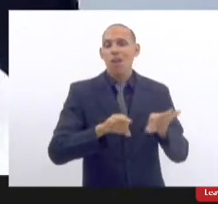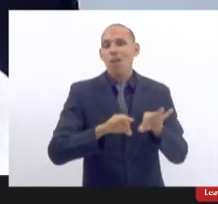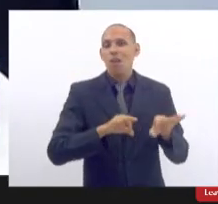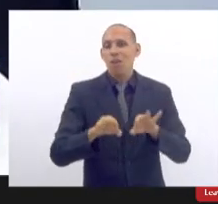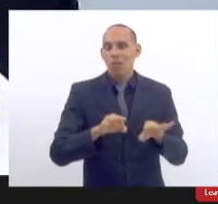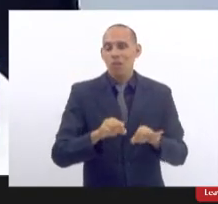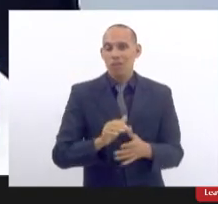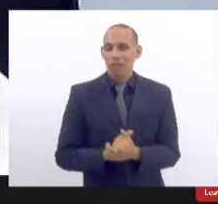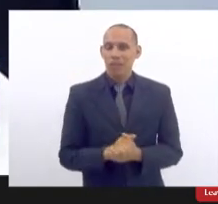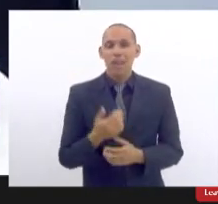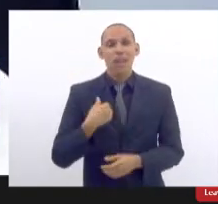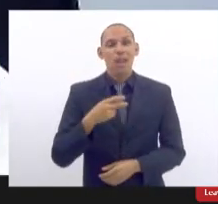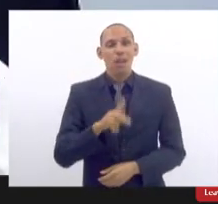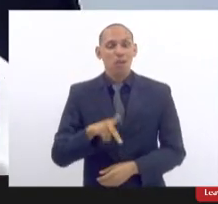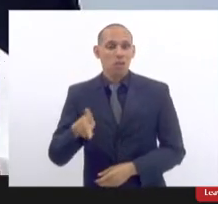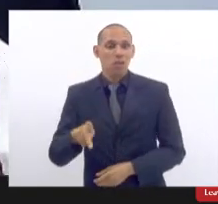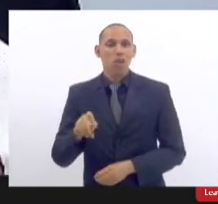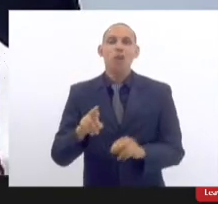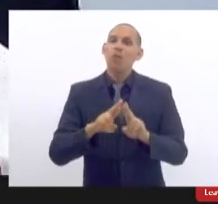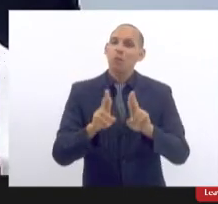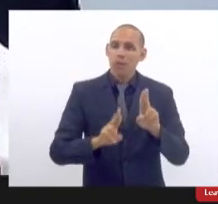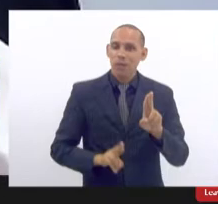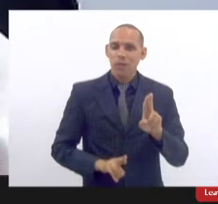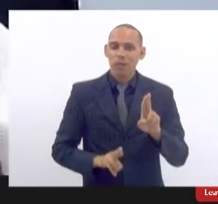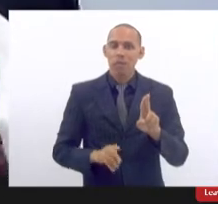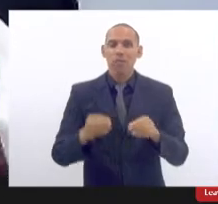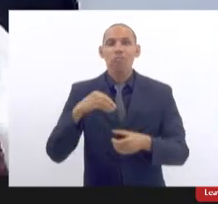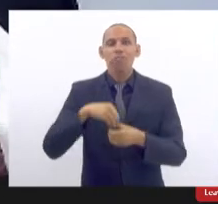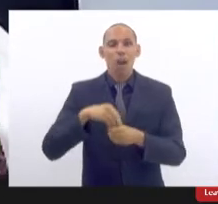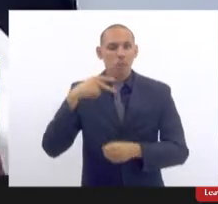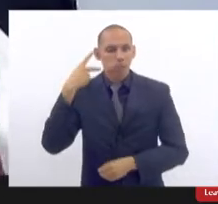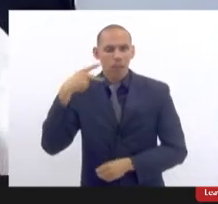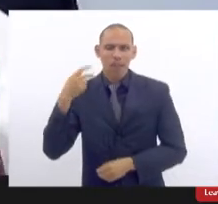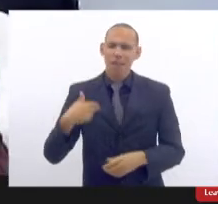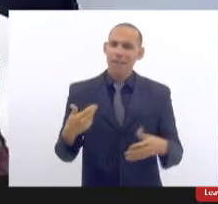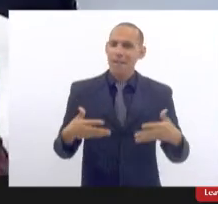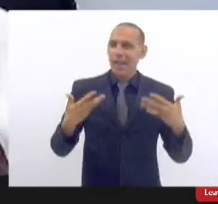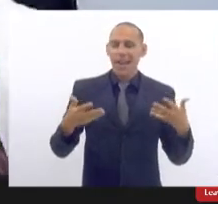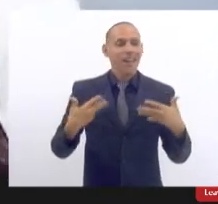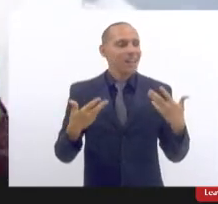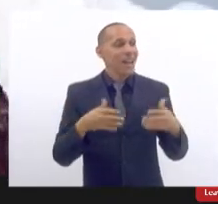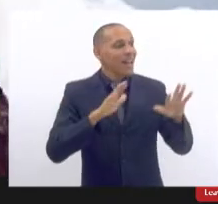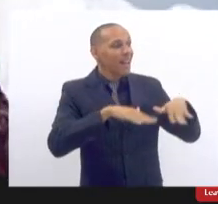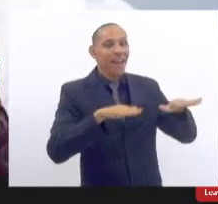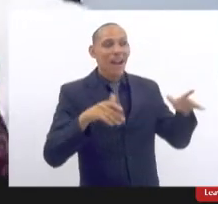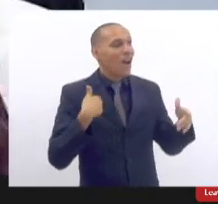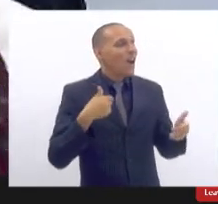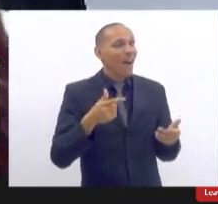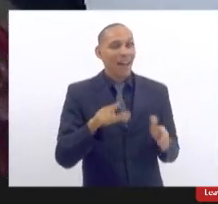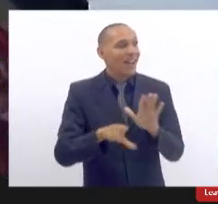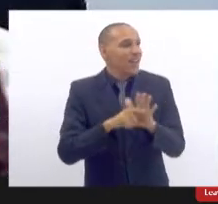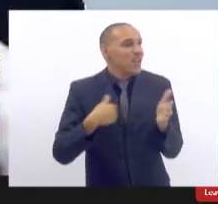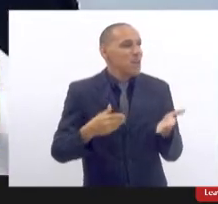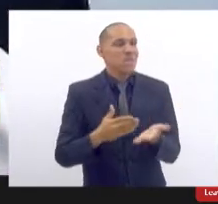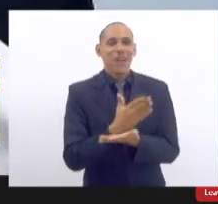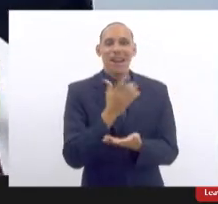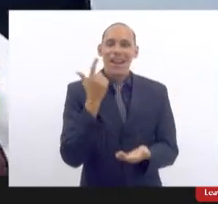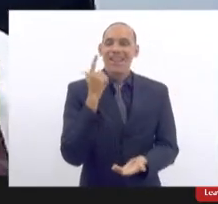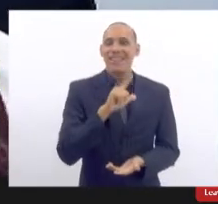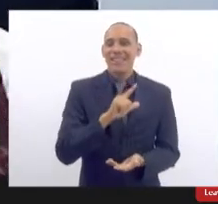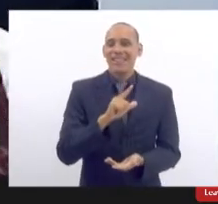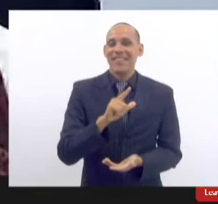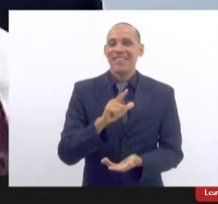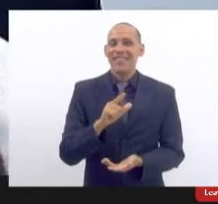sou professor da UFRJ, estava no parlamento, fiquei todo contente, falei para os pais, aprovei uma lei, fiquei na mó alegria,